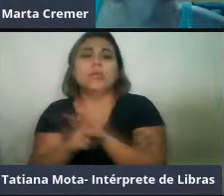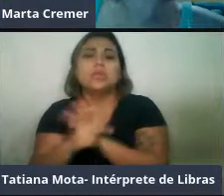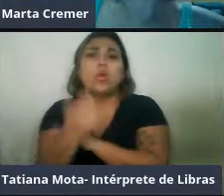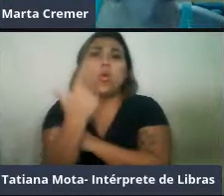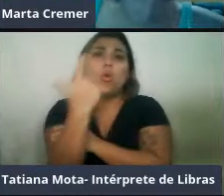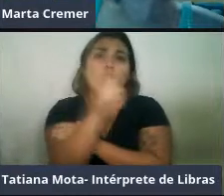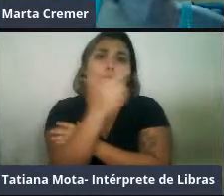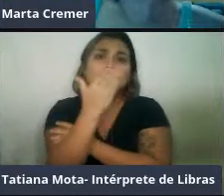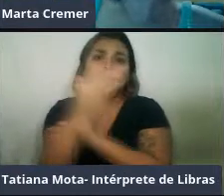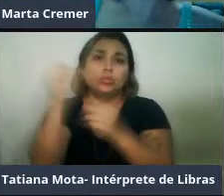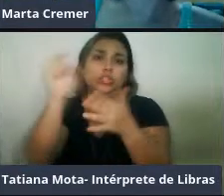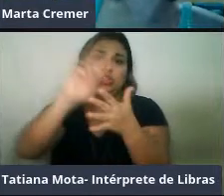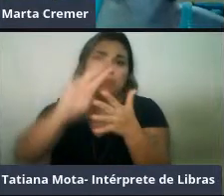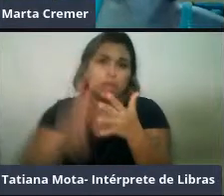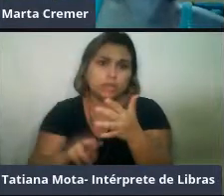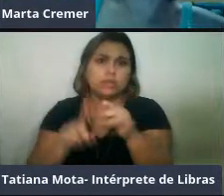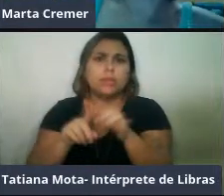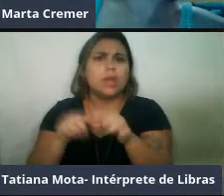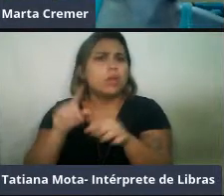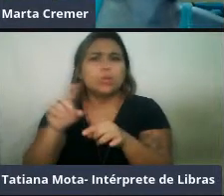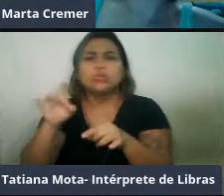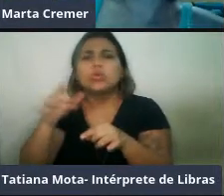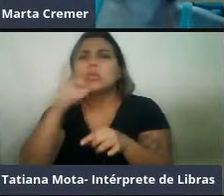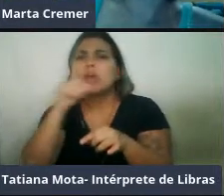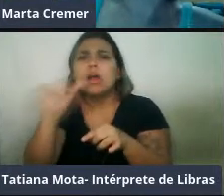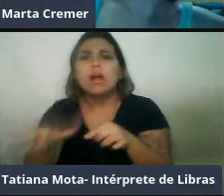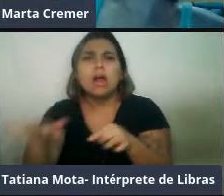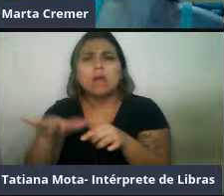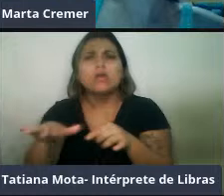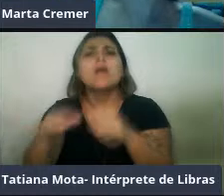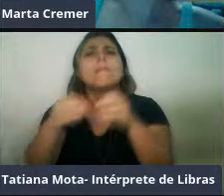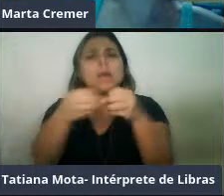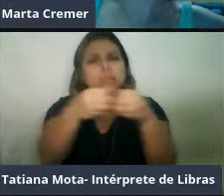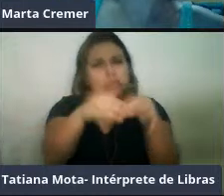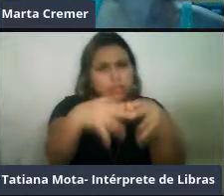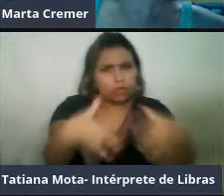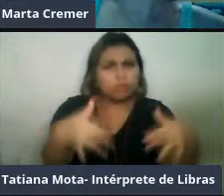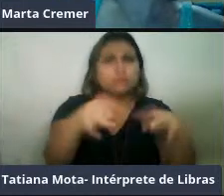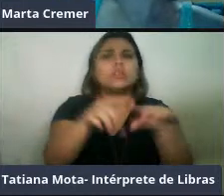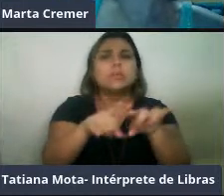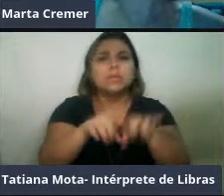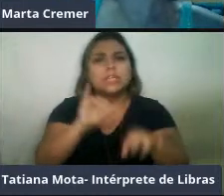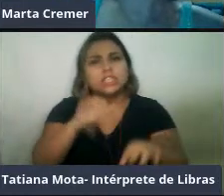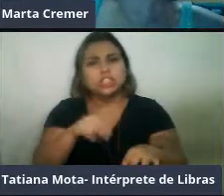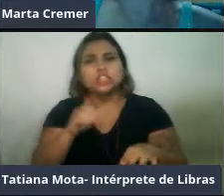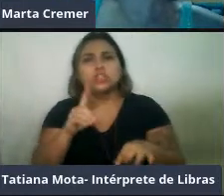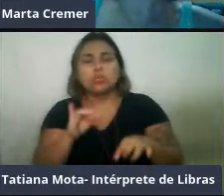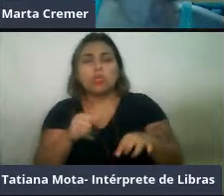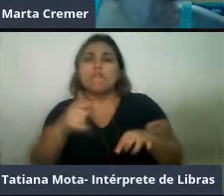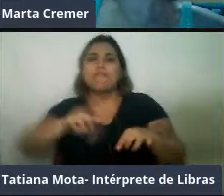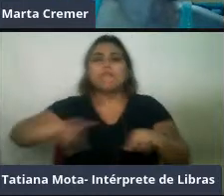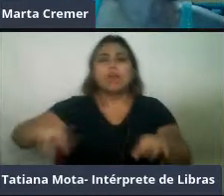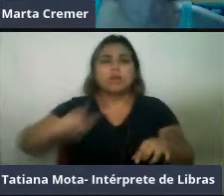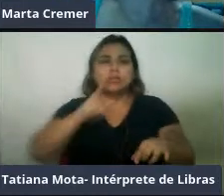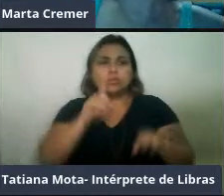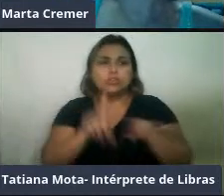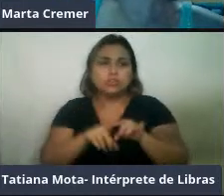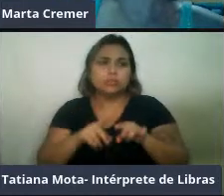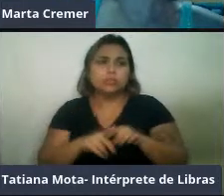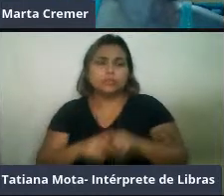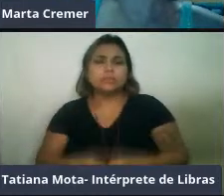mas que ocorre não apenas no Atlântico, ocorre também no Pacífico e no Índico, são muito semelhantes, né, eles têm